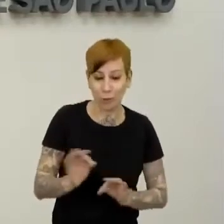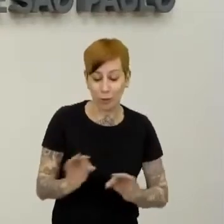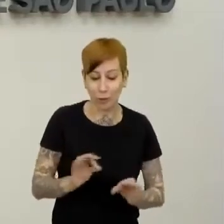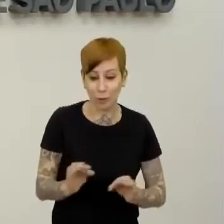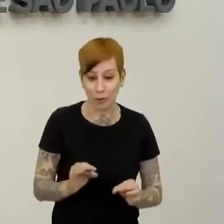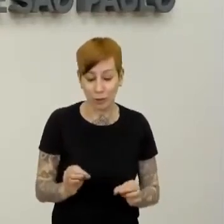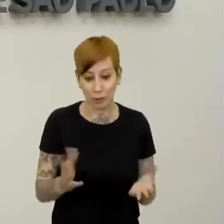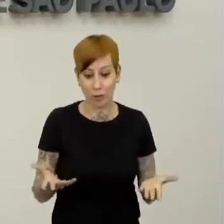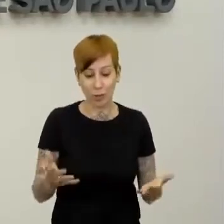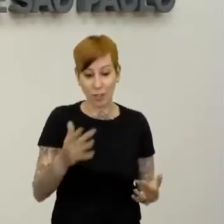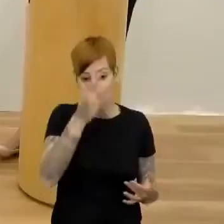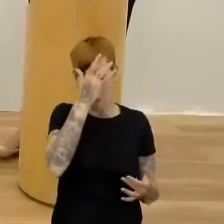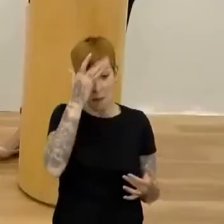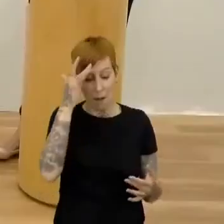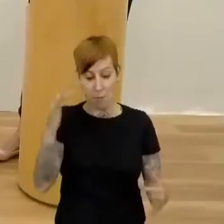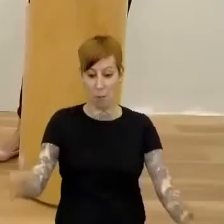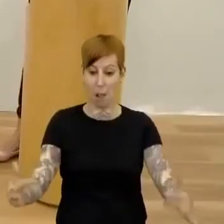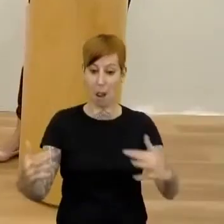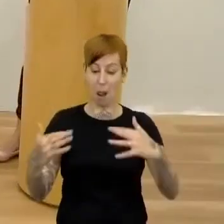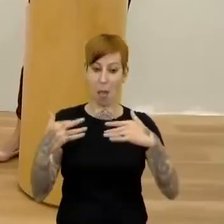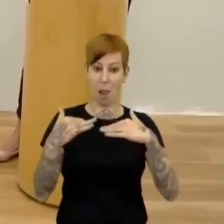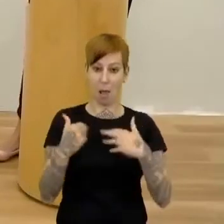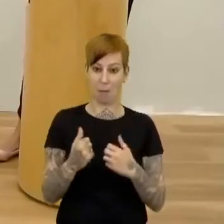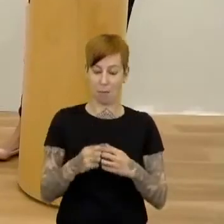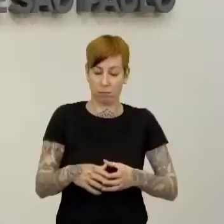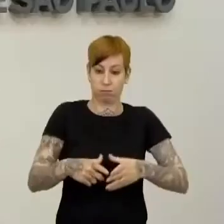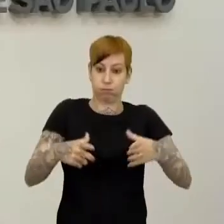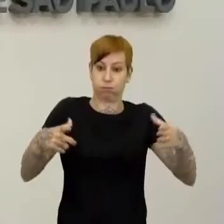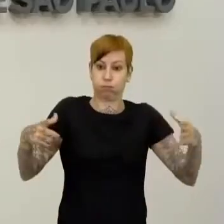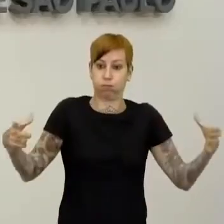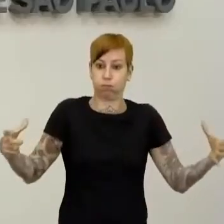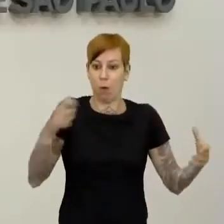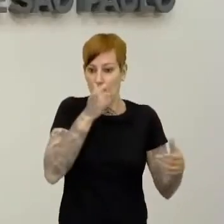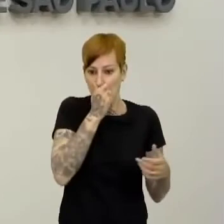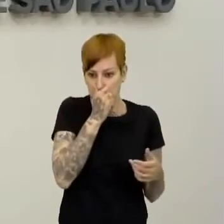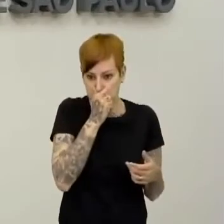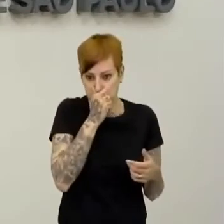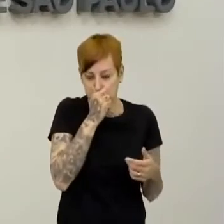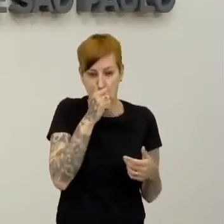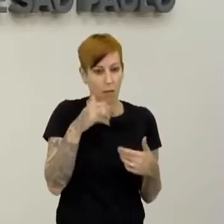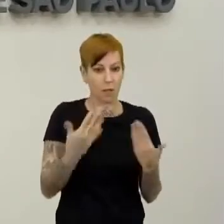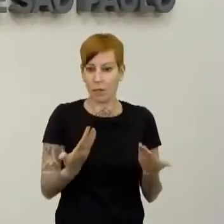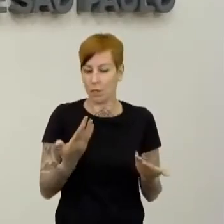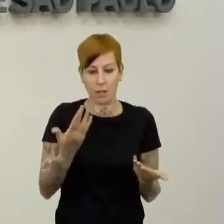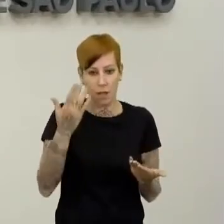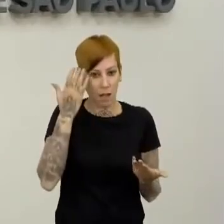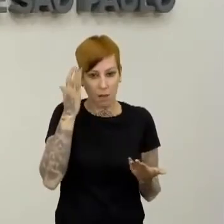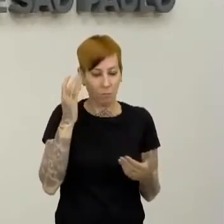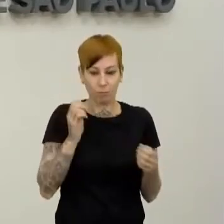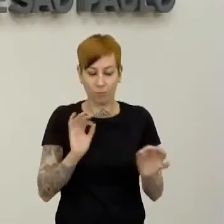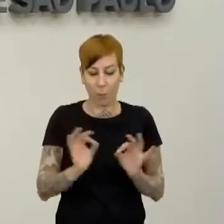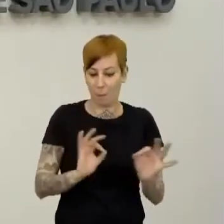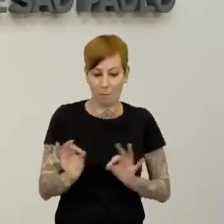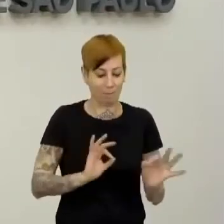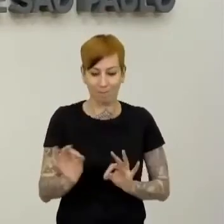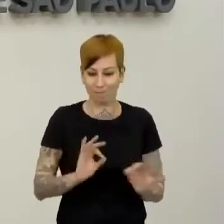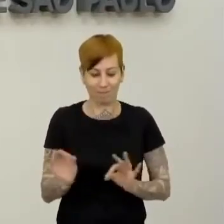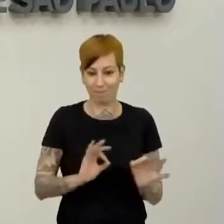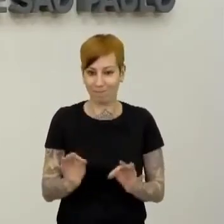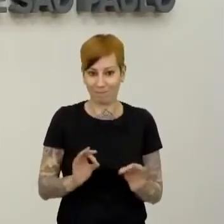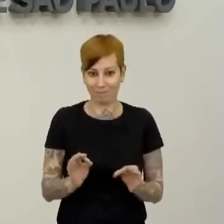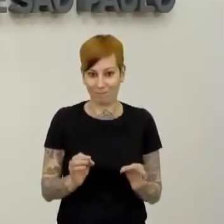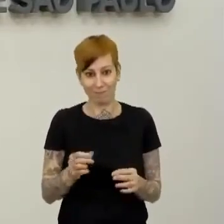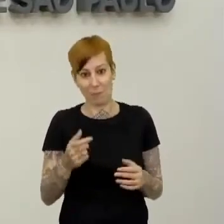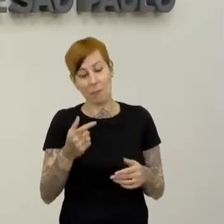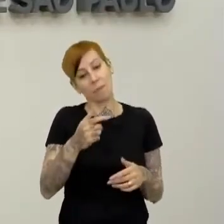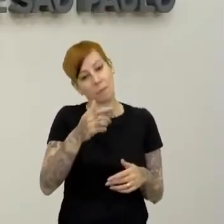massa... chasse urbano, Um chasse urbano e a nossa infraestrutura não estava preparada para receber, né? Todas essas pessoas. Aí, falta